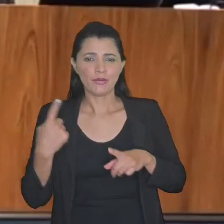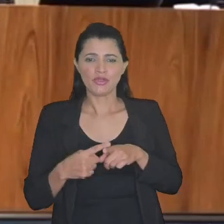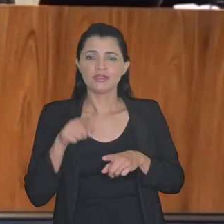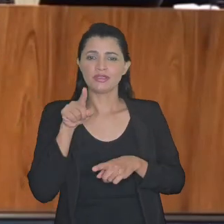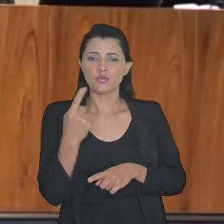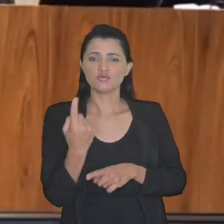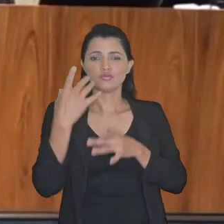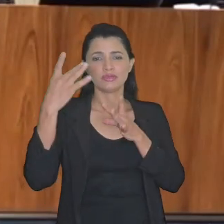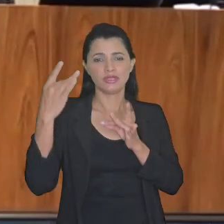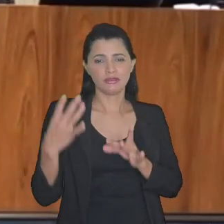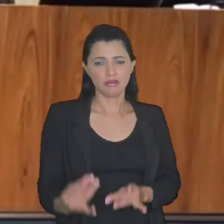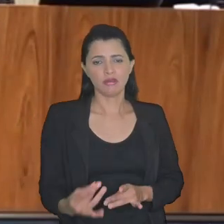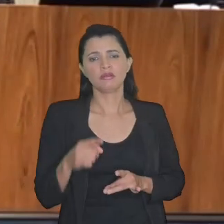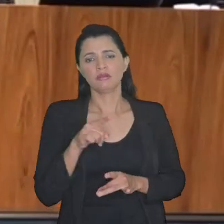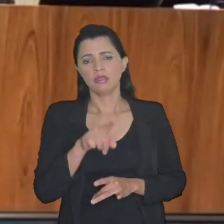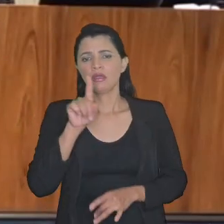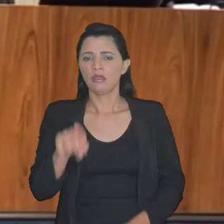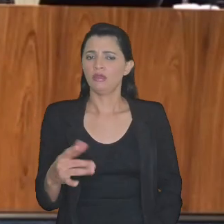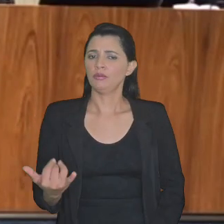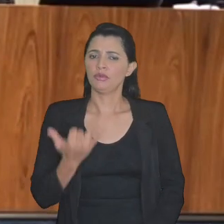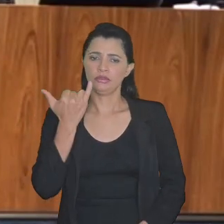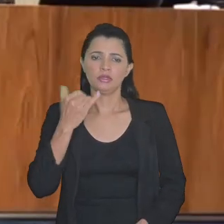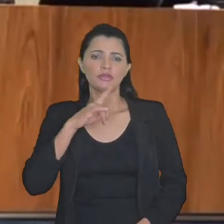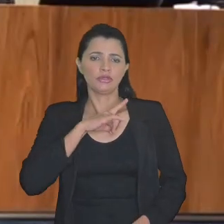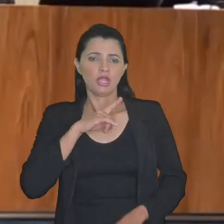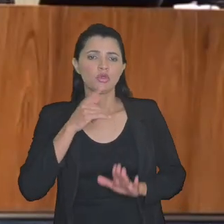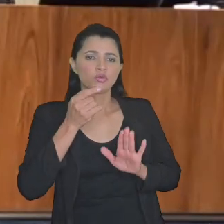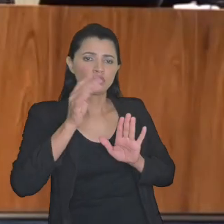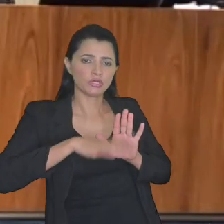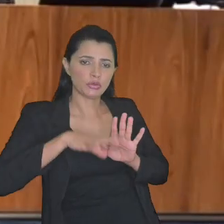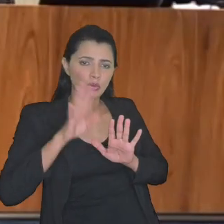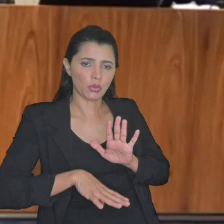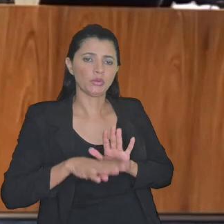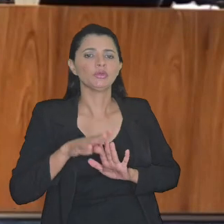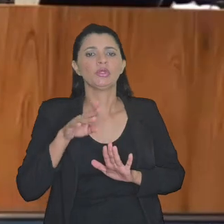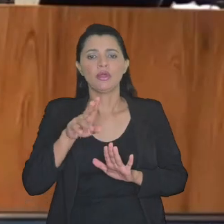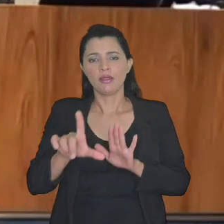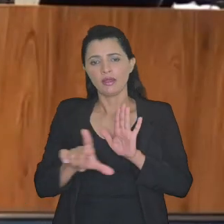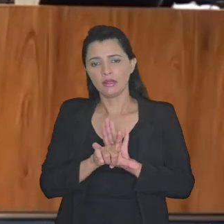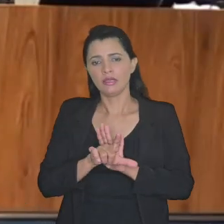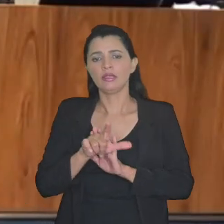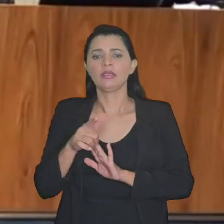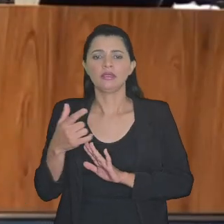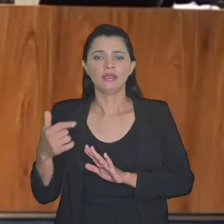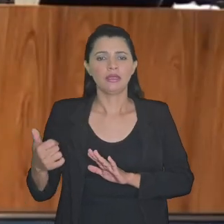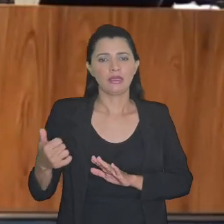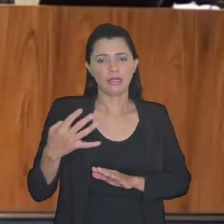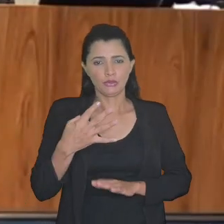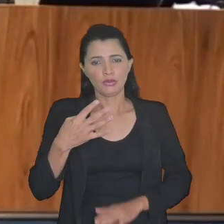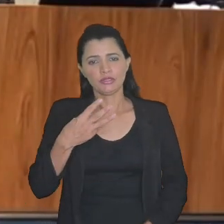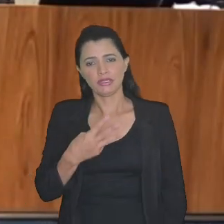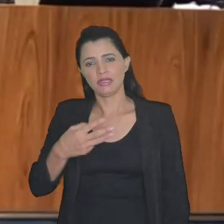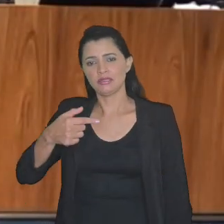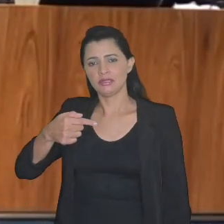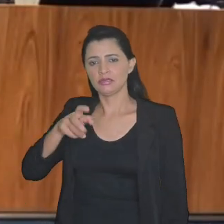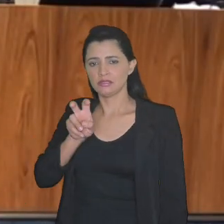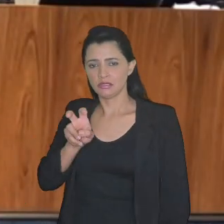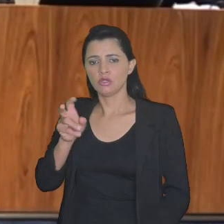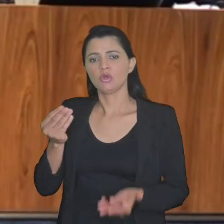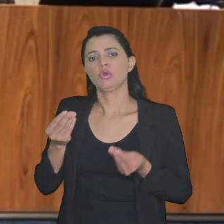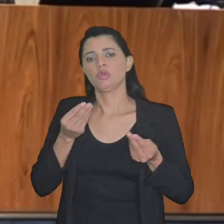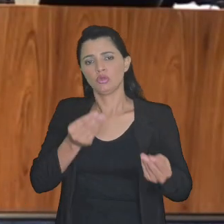falar porque esse é um detalhe que é para o contribuinte importante eu obtenho um desconto com a transação a lei 14